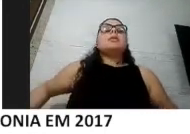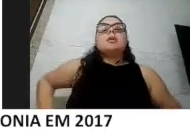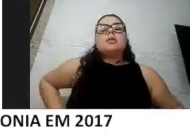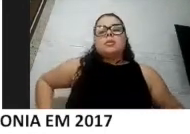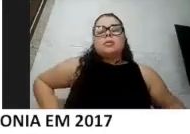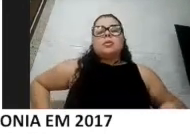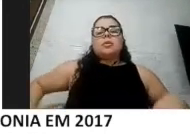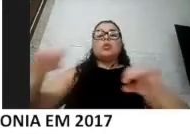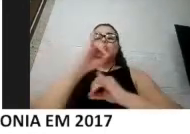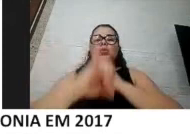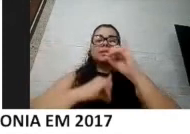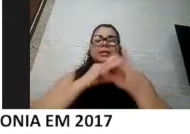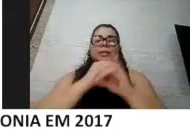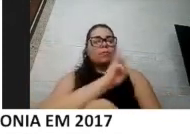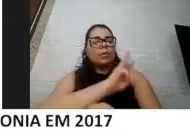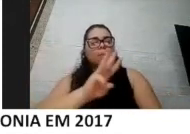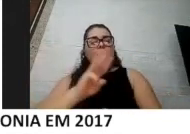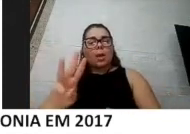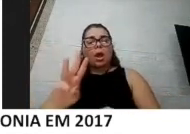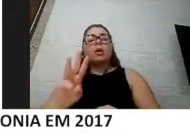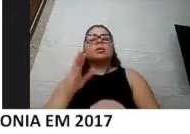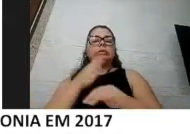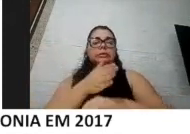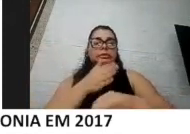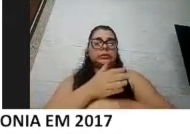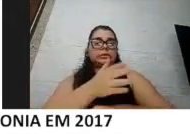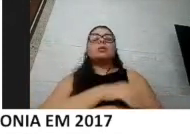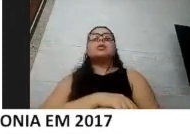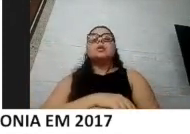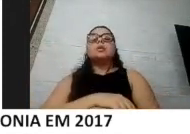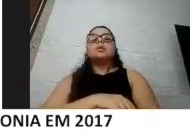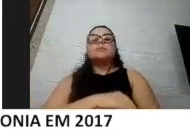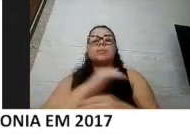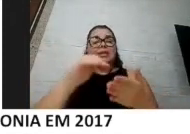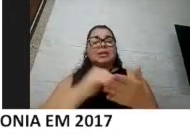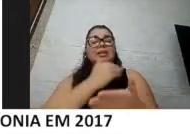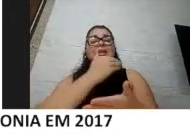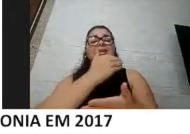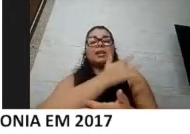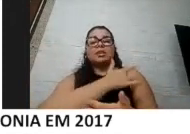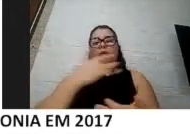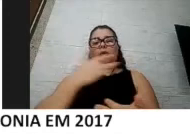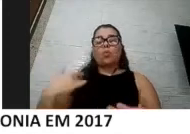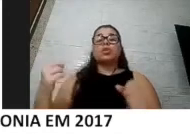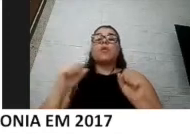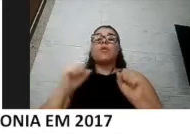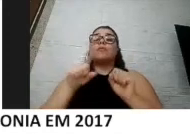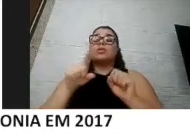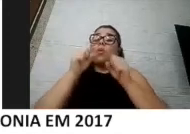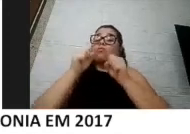oficial aqui do estado de São Paulo, da Secretaria de Saúde, tem lá como você ter acesso a uma